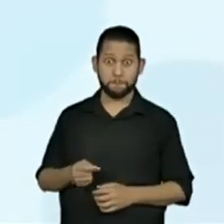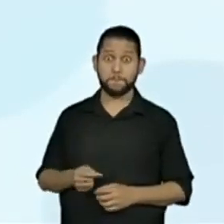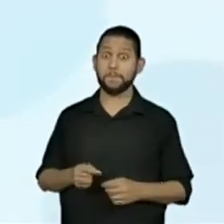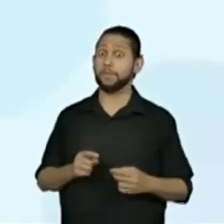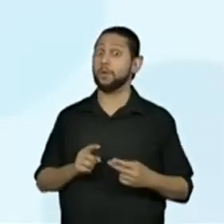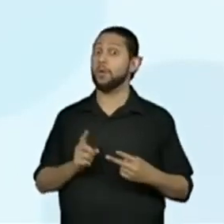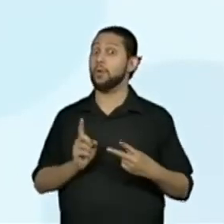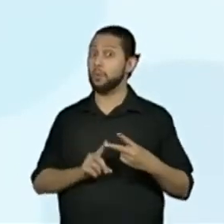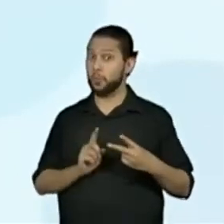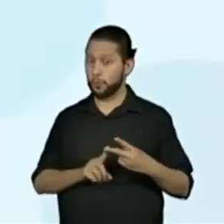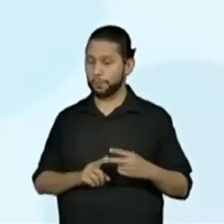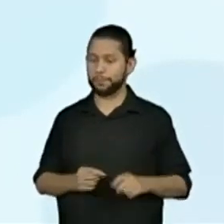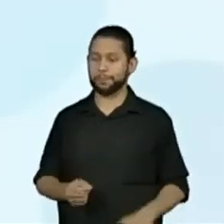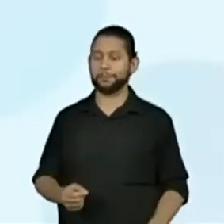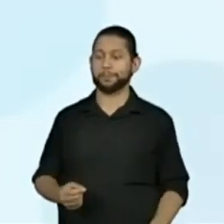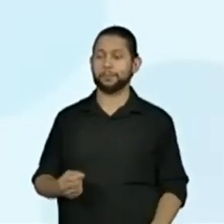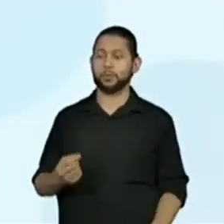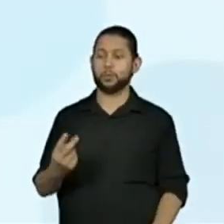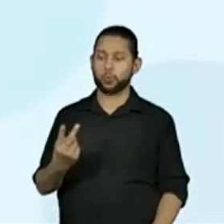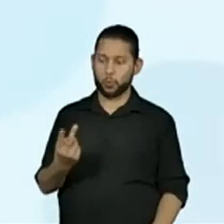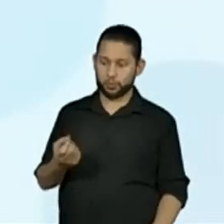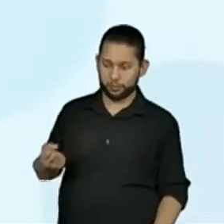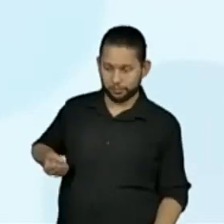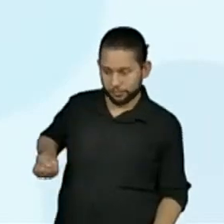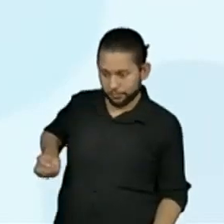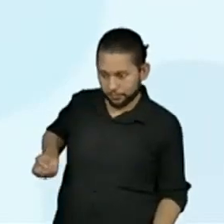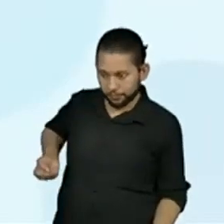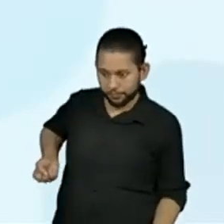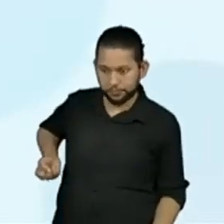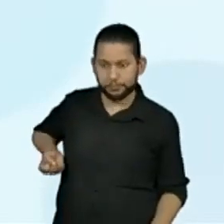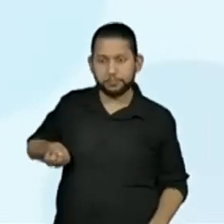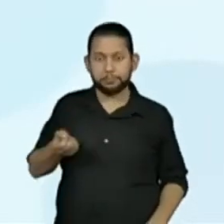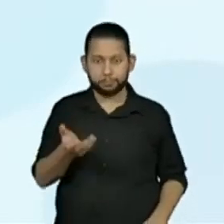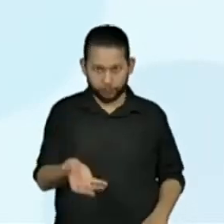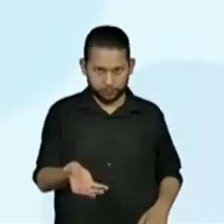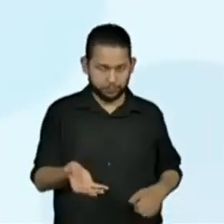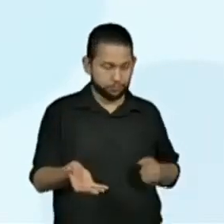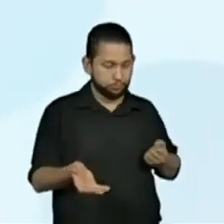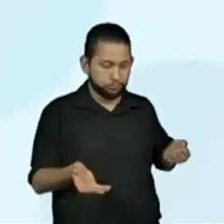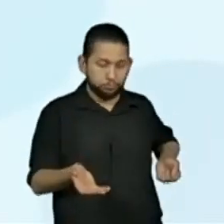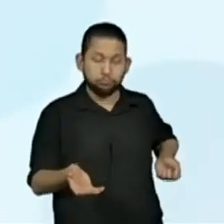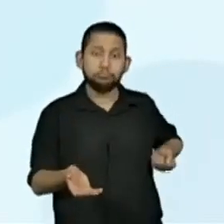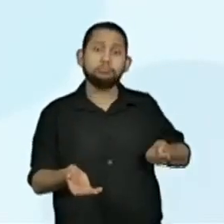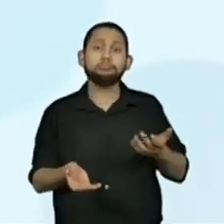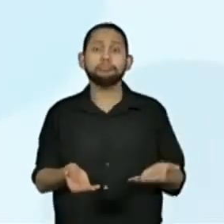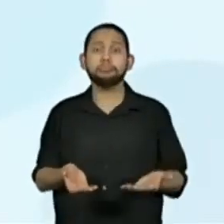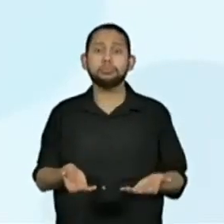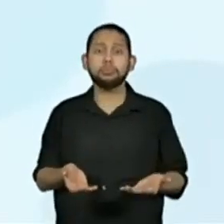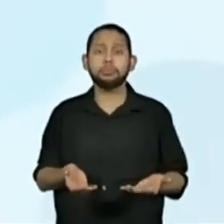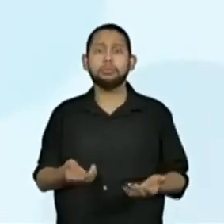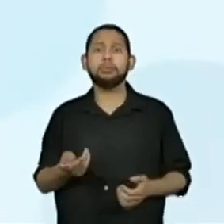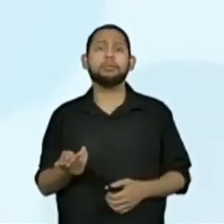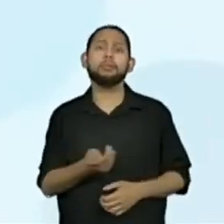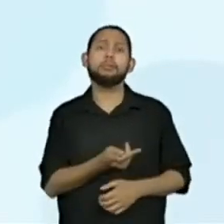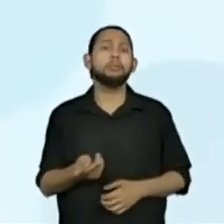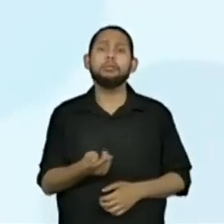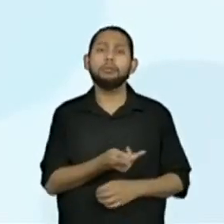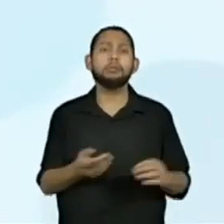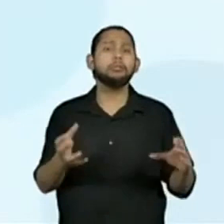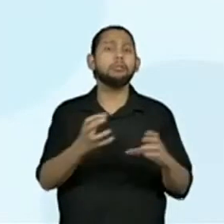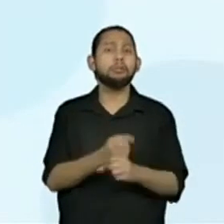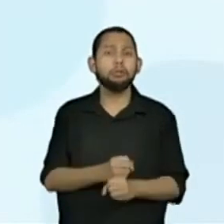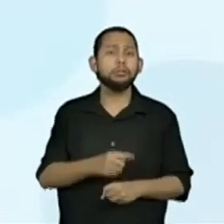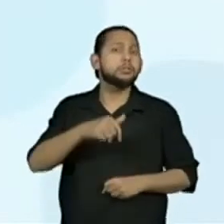Segunda possibilidade. Utilizamos o número 1, vamos utilizar agora o número 2 do primeiro dado. Primeiro